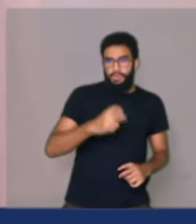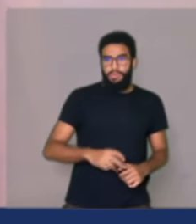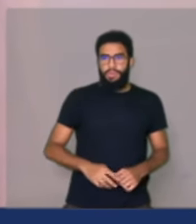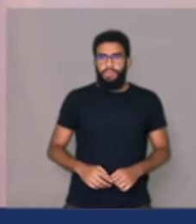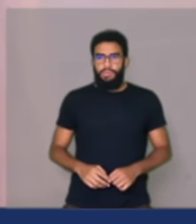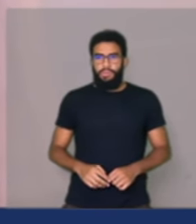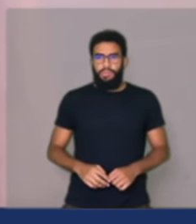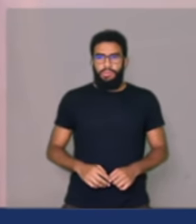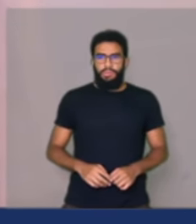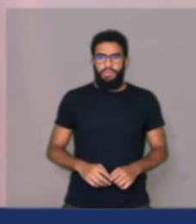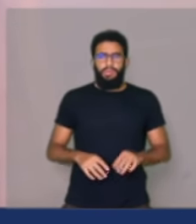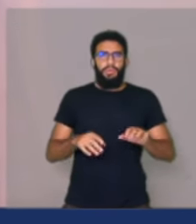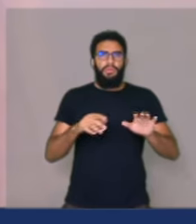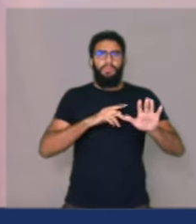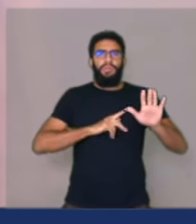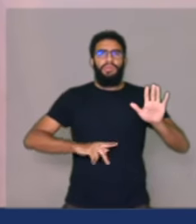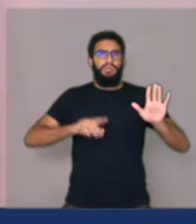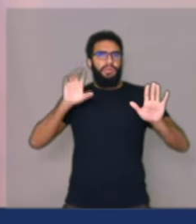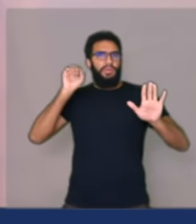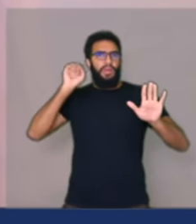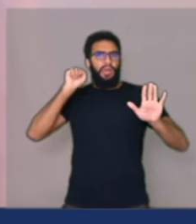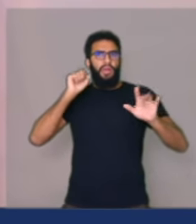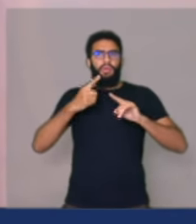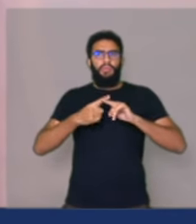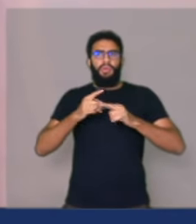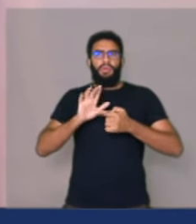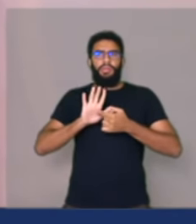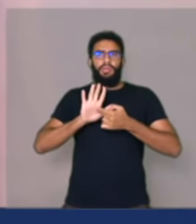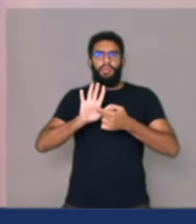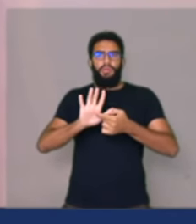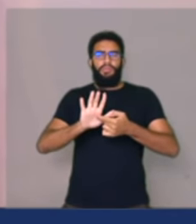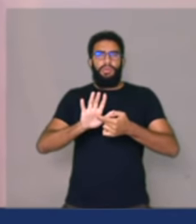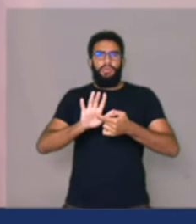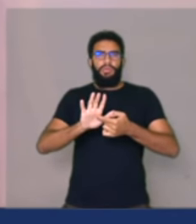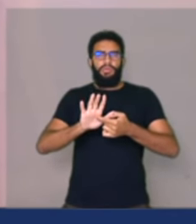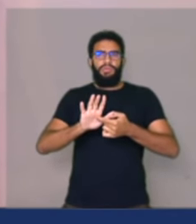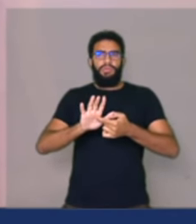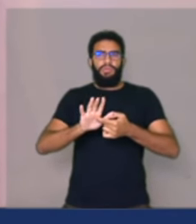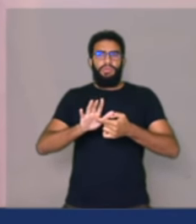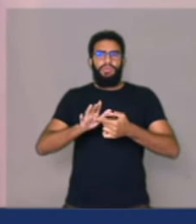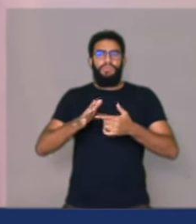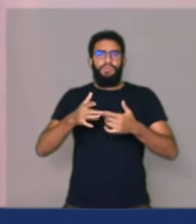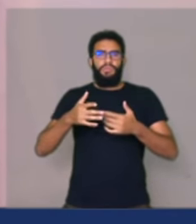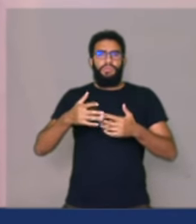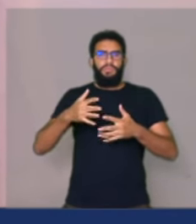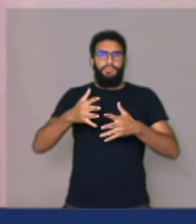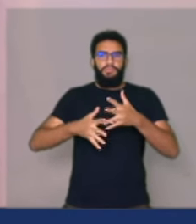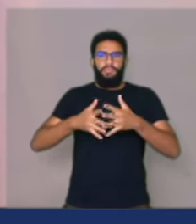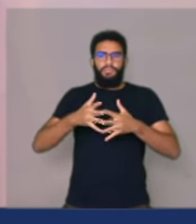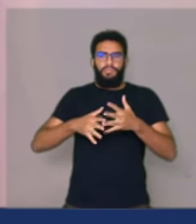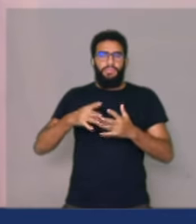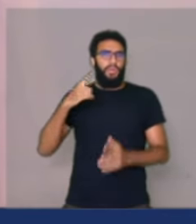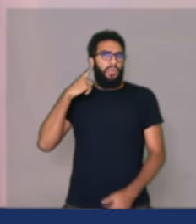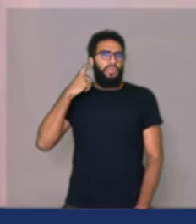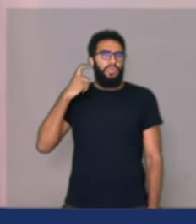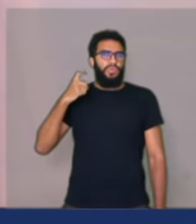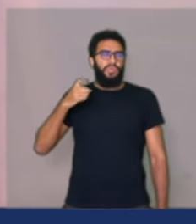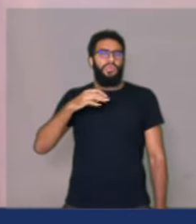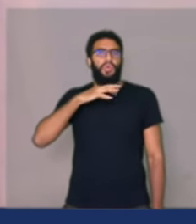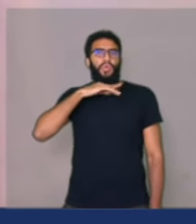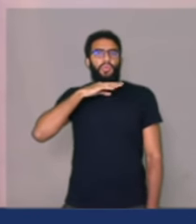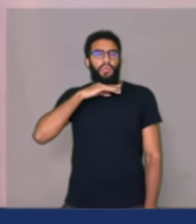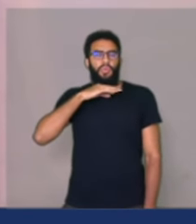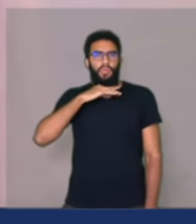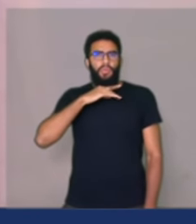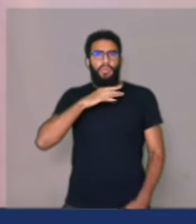ouvido, eu estou com uma dificuldade, a gente está aparecendo alguma coisa na minha tela aqui sobre o som. Está bom o som